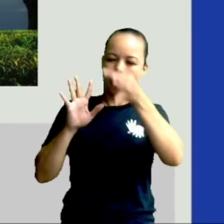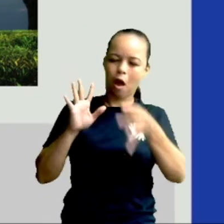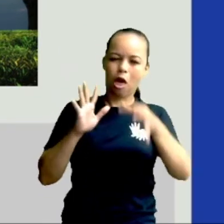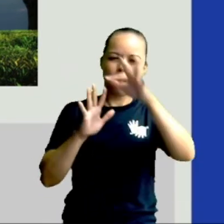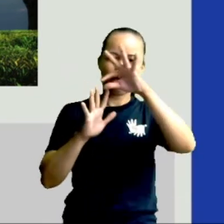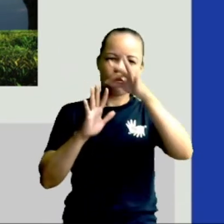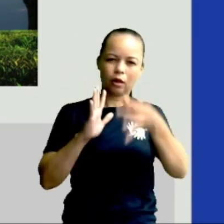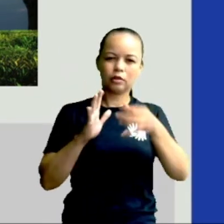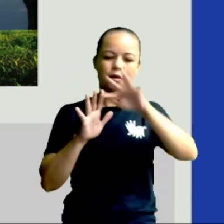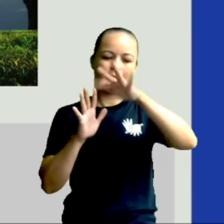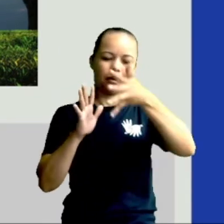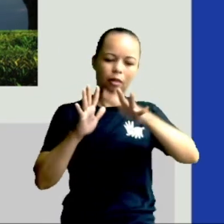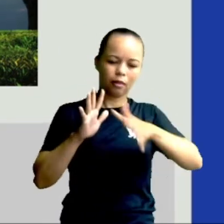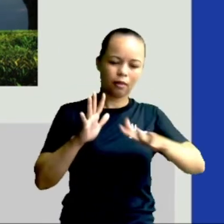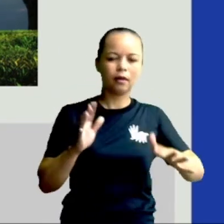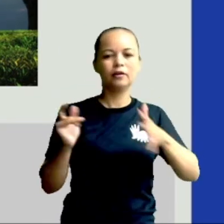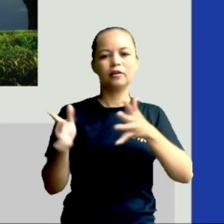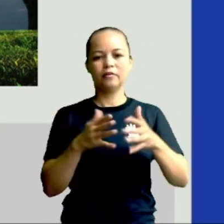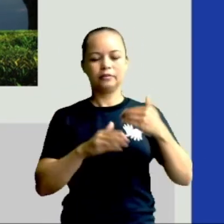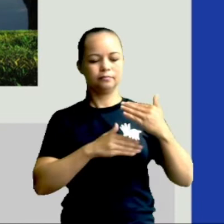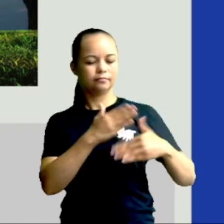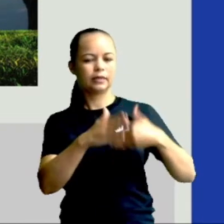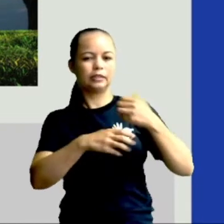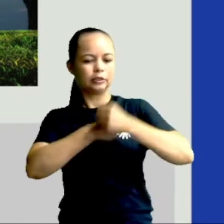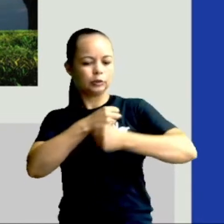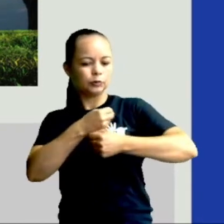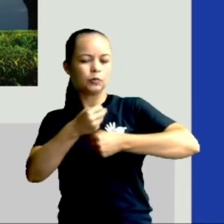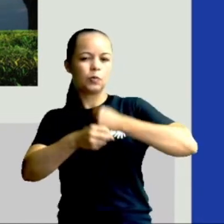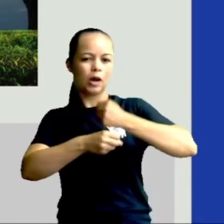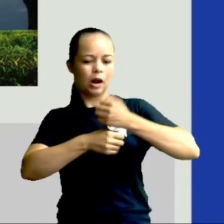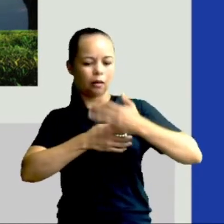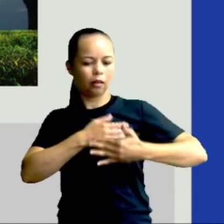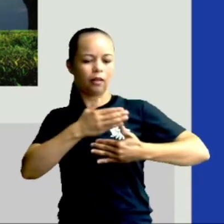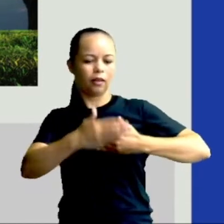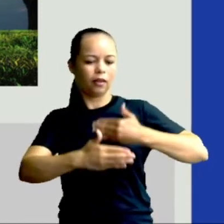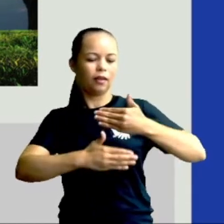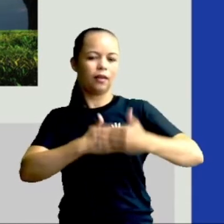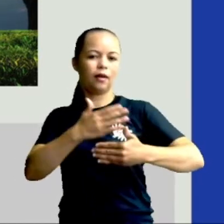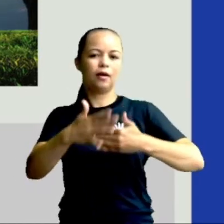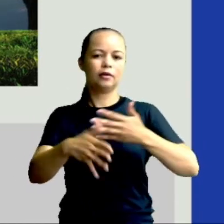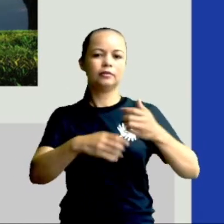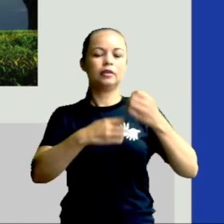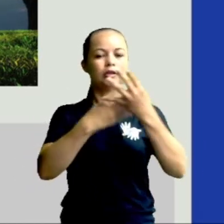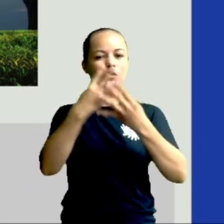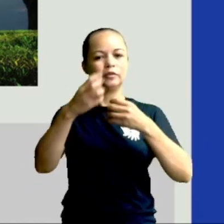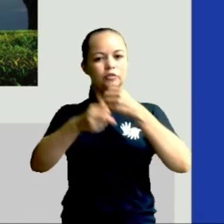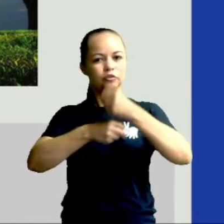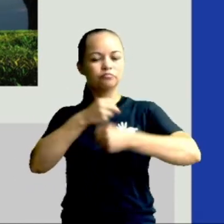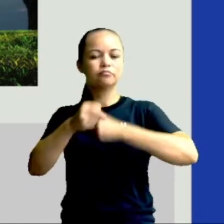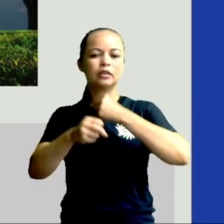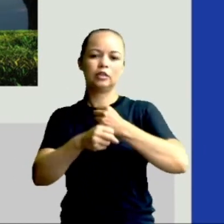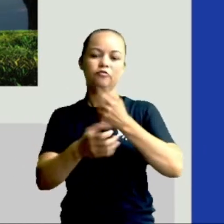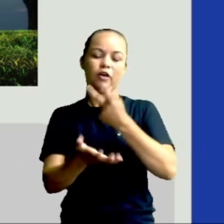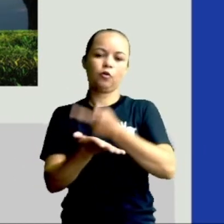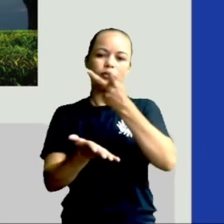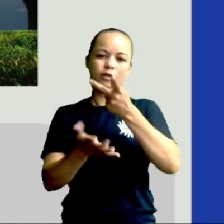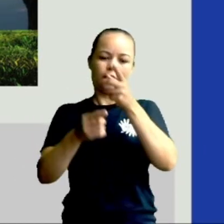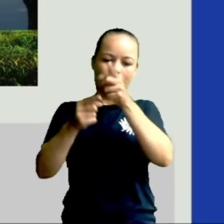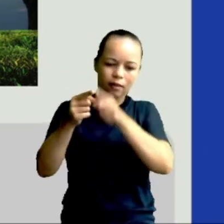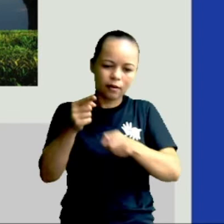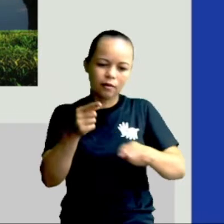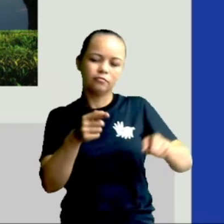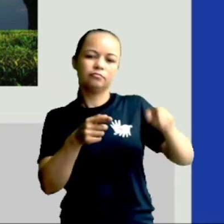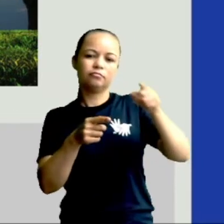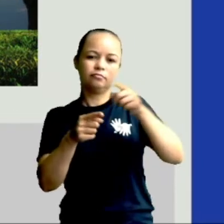flores. Então, vai se passando o ano, vai se passando as estações e vai acontecendo justamente esse ciclo